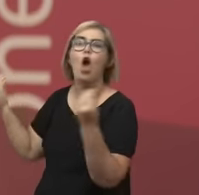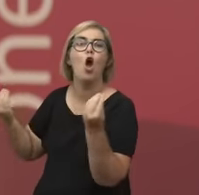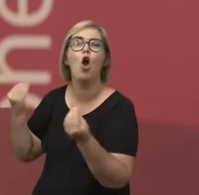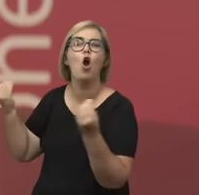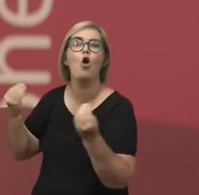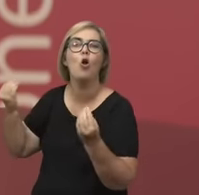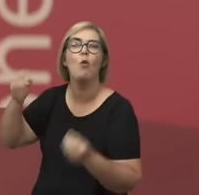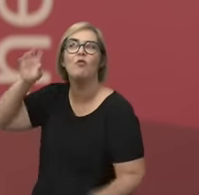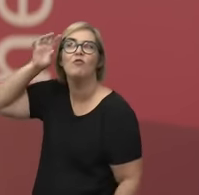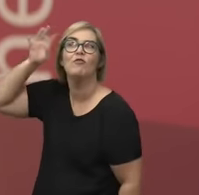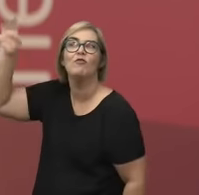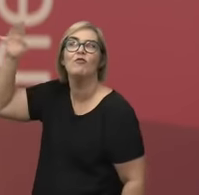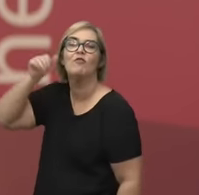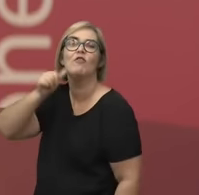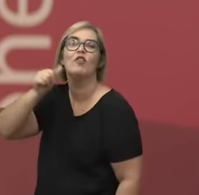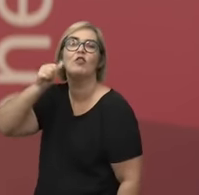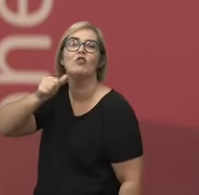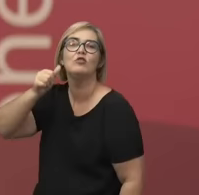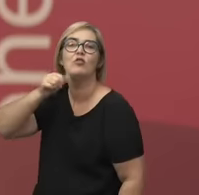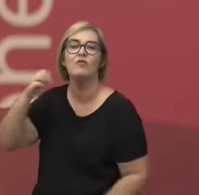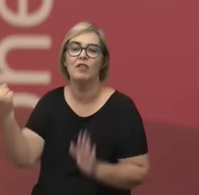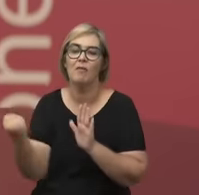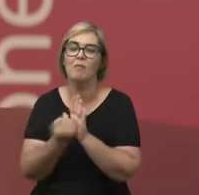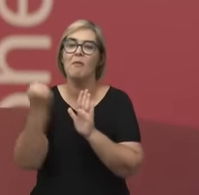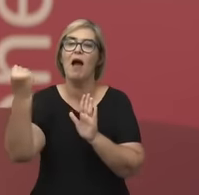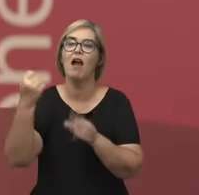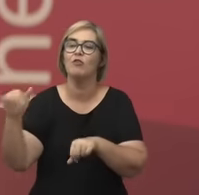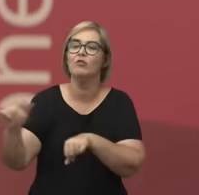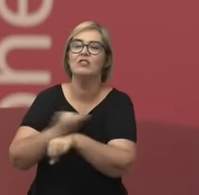filosofia, os seus marcos estilísticos.